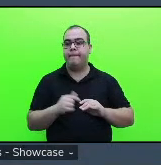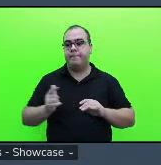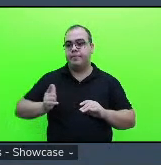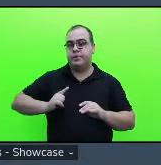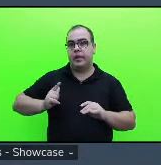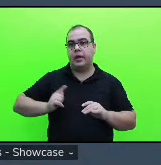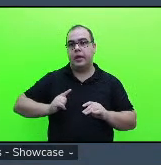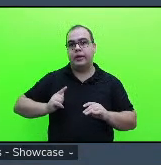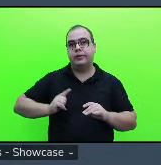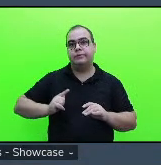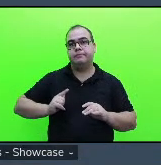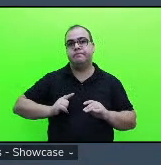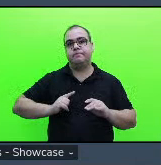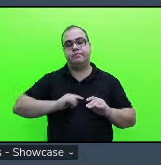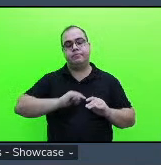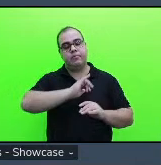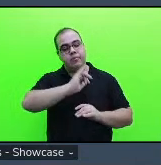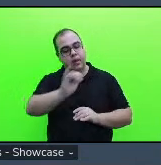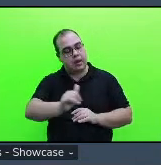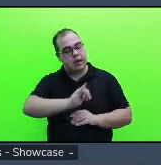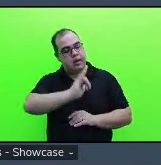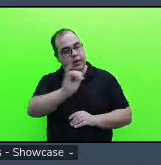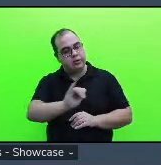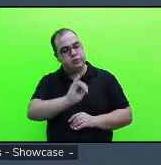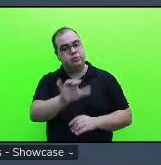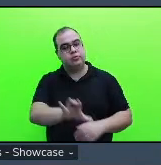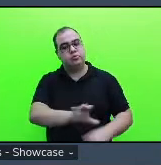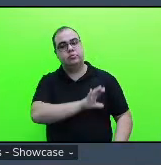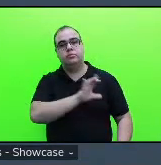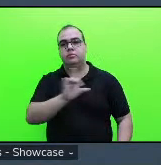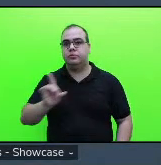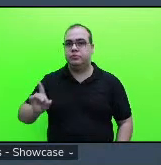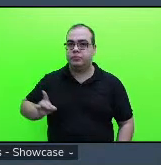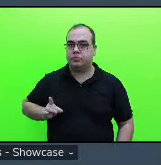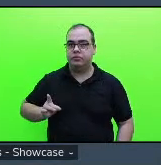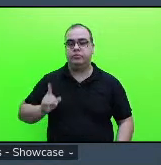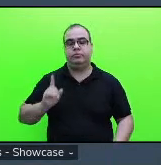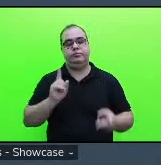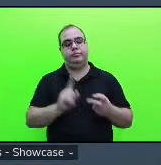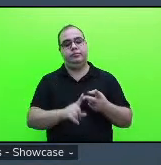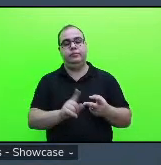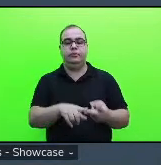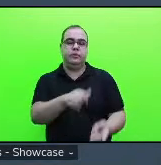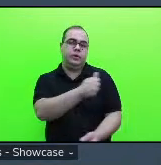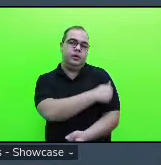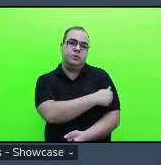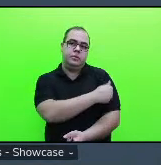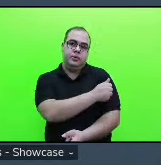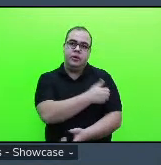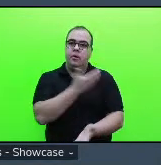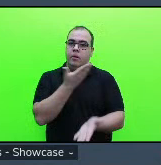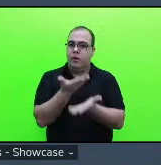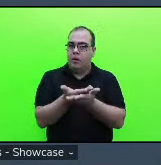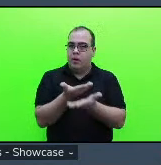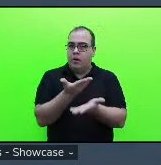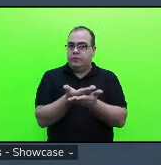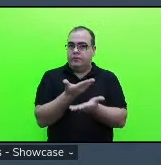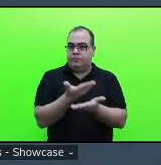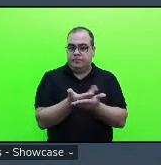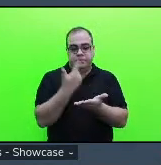relatos dos coordenadores relatos dos estudantes então foi mais uma análise